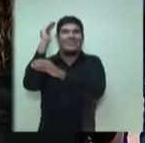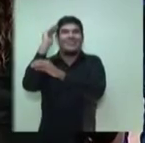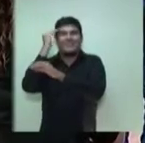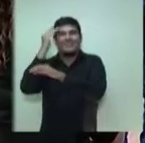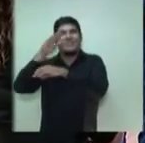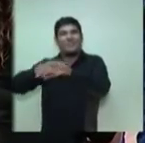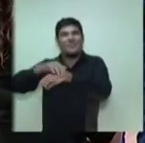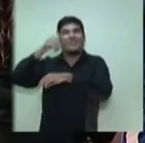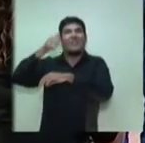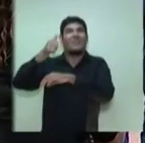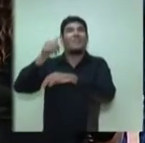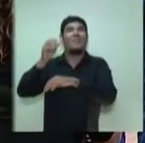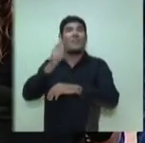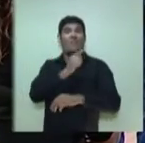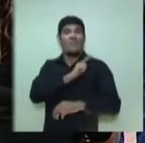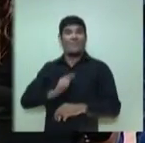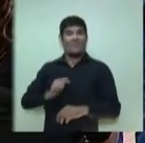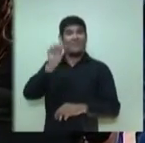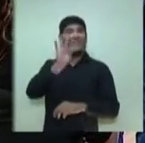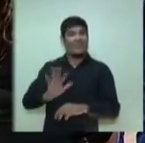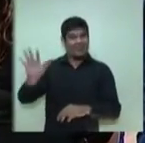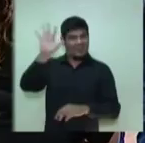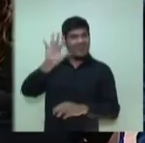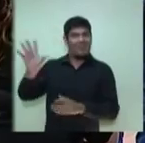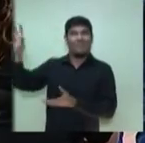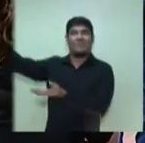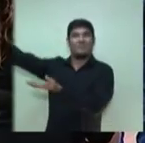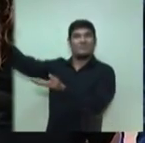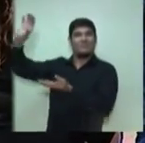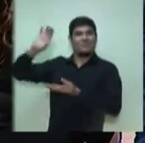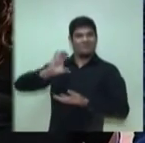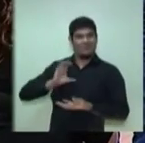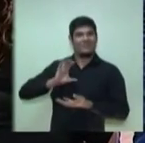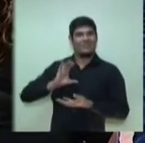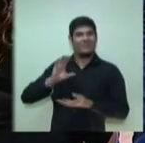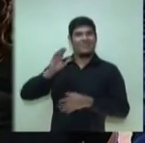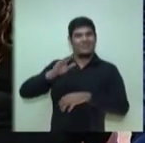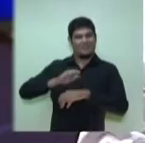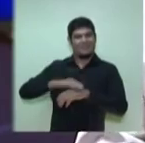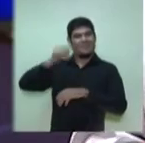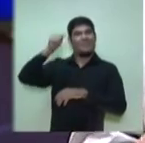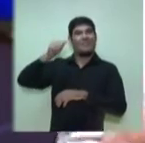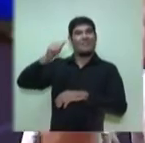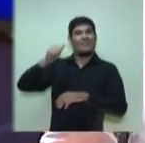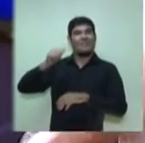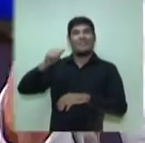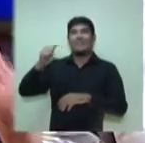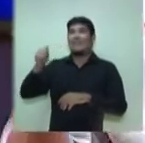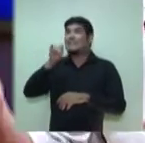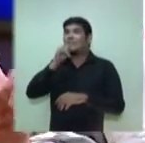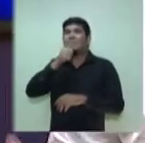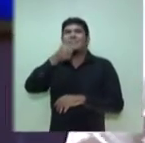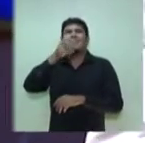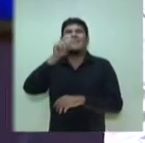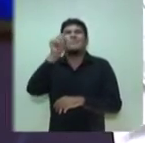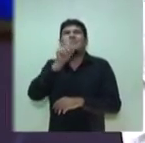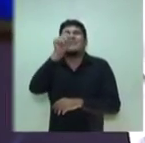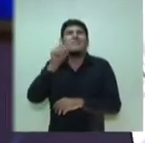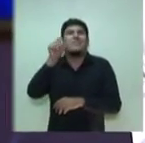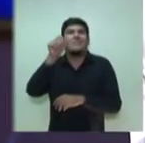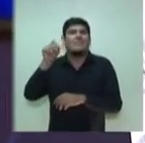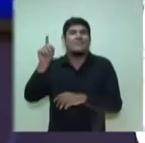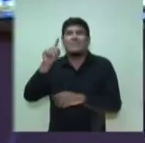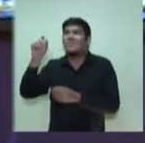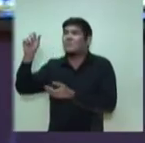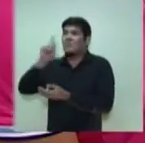temos com o governo federal de hoje. Virá, se Deus quiser, como equação que nos permita receber mais do que 10% do custeio do governo